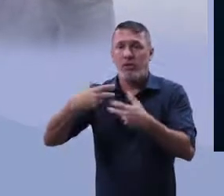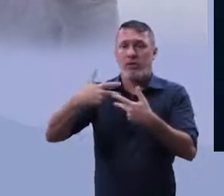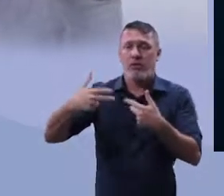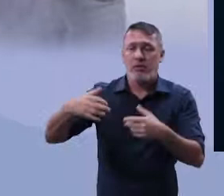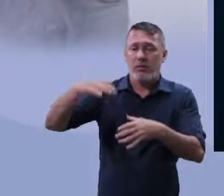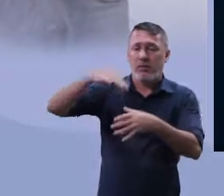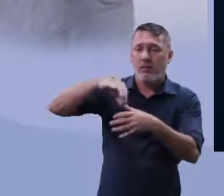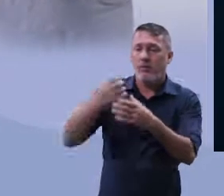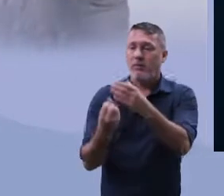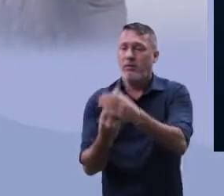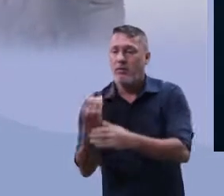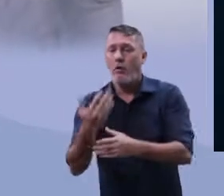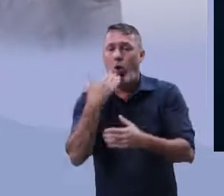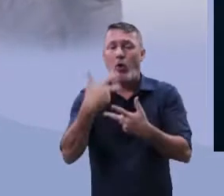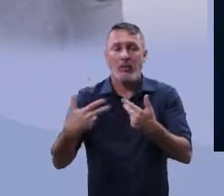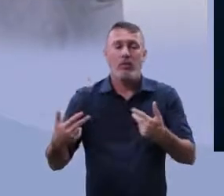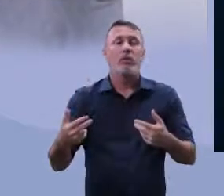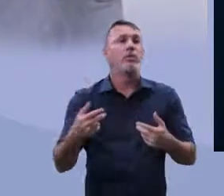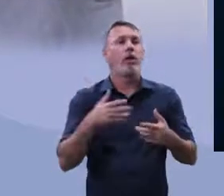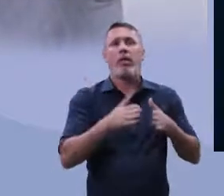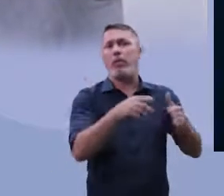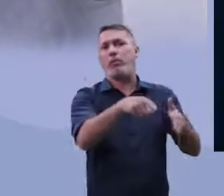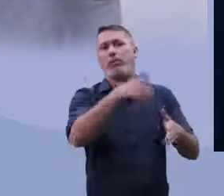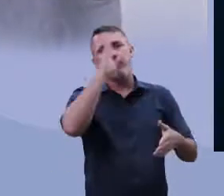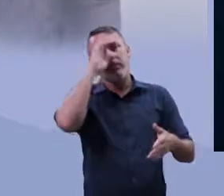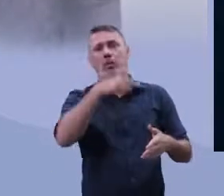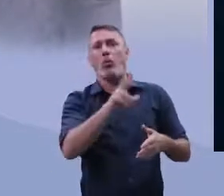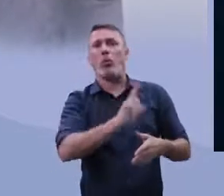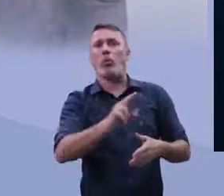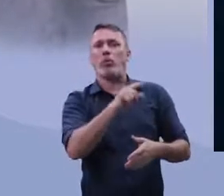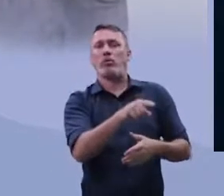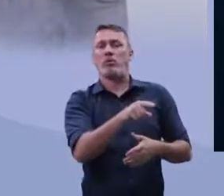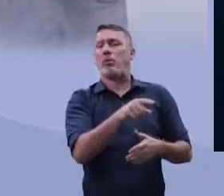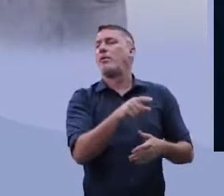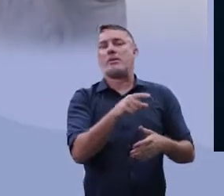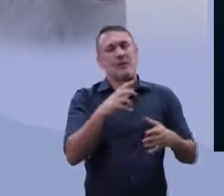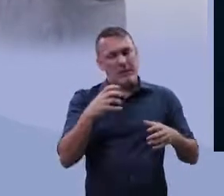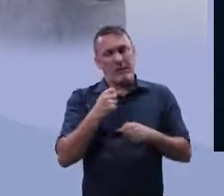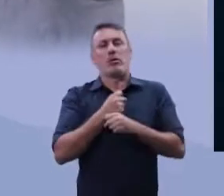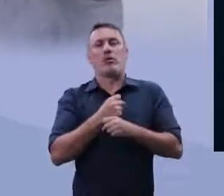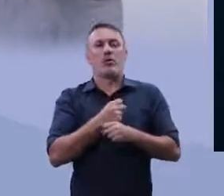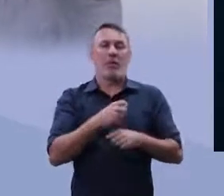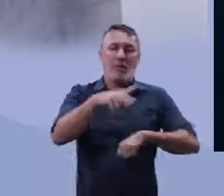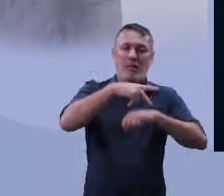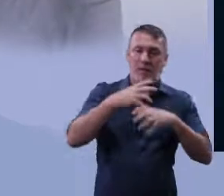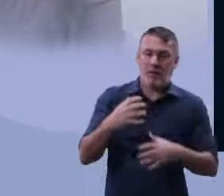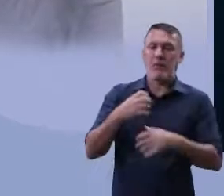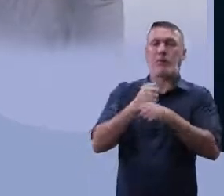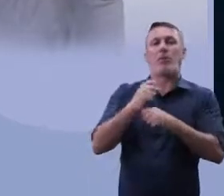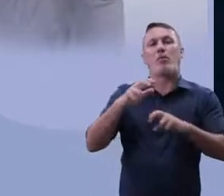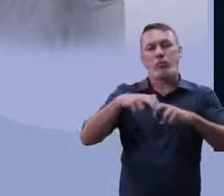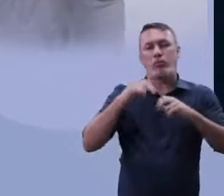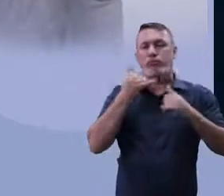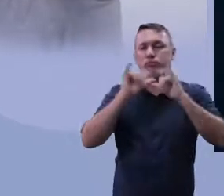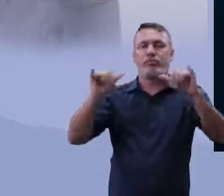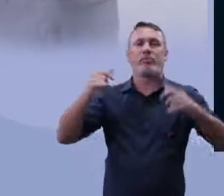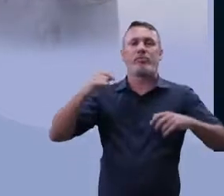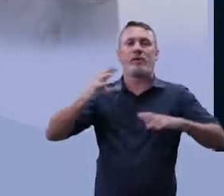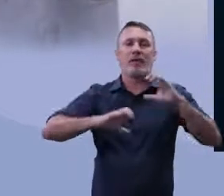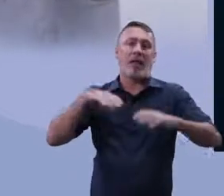a jusante do rio, ou seja, em direção à sua fós, que vão estar sofrendo aí com uma perda hídrica.